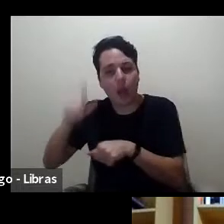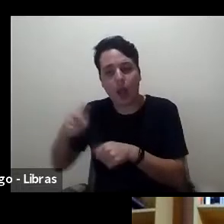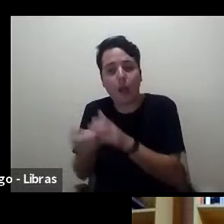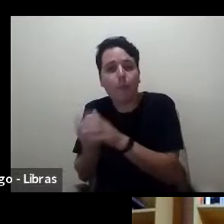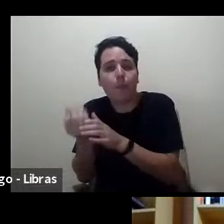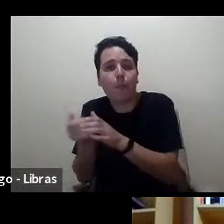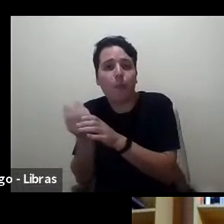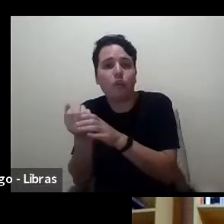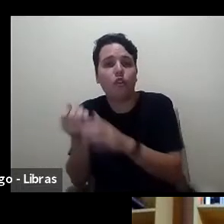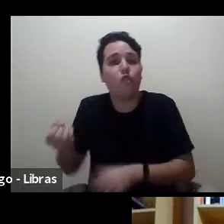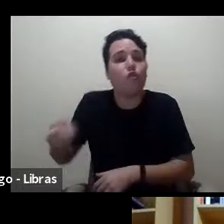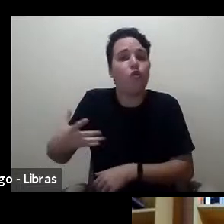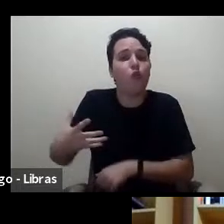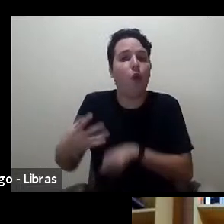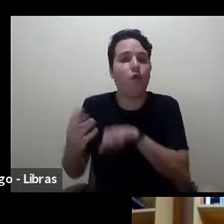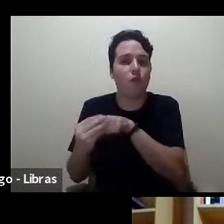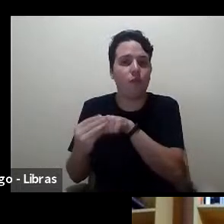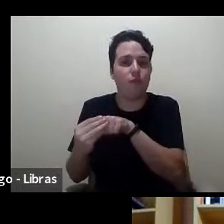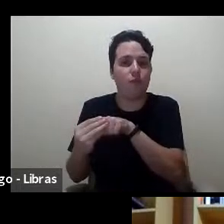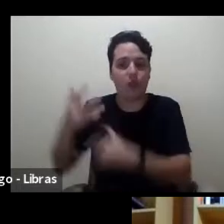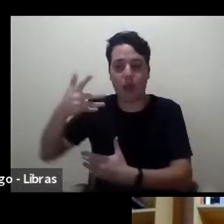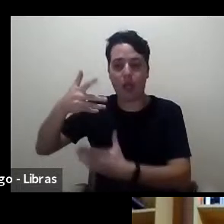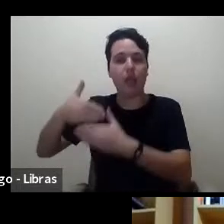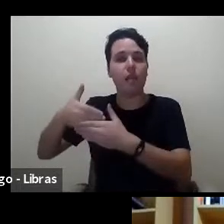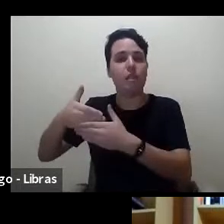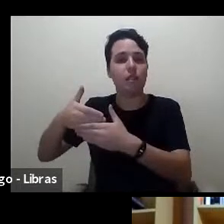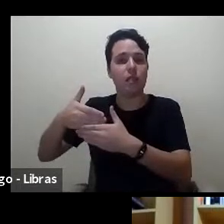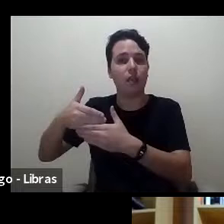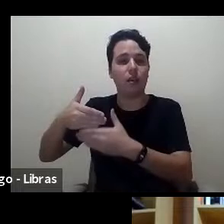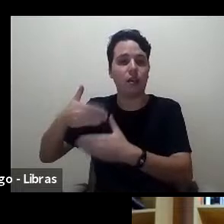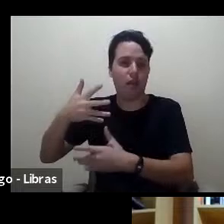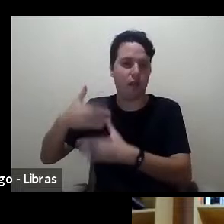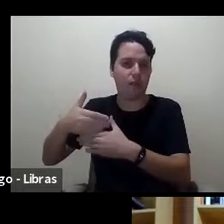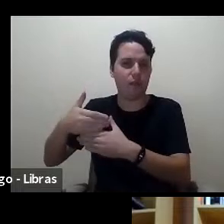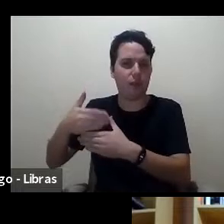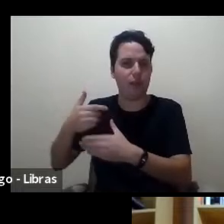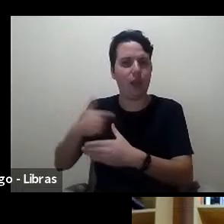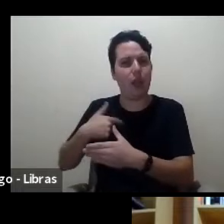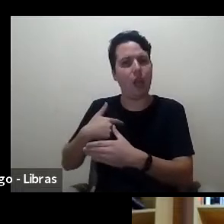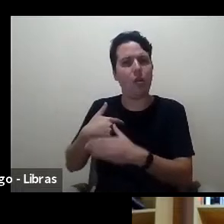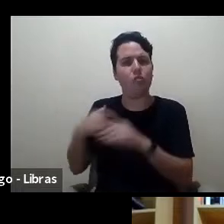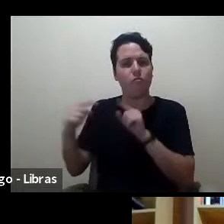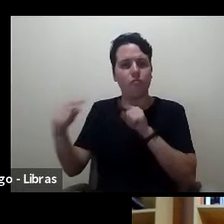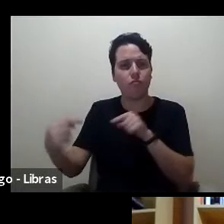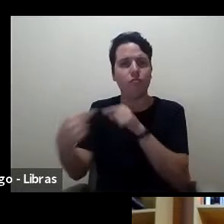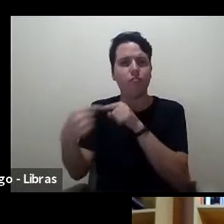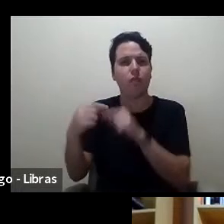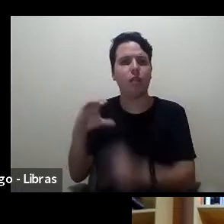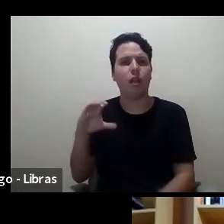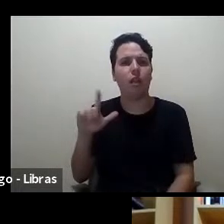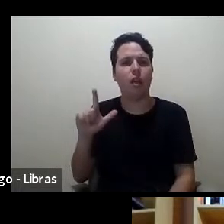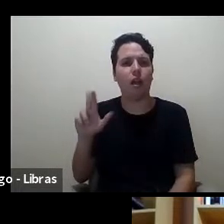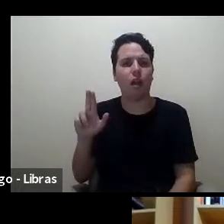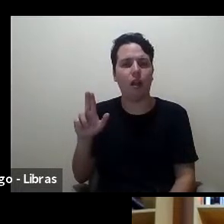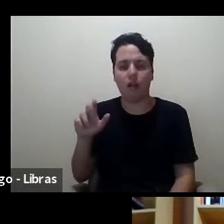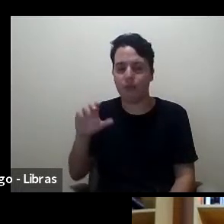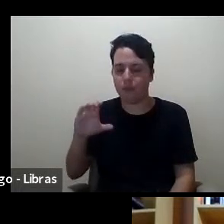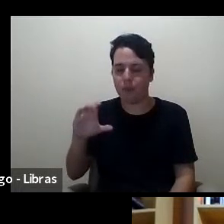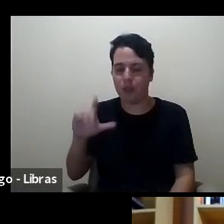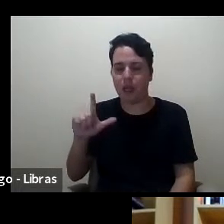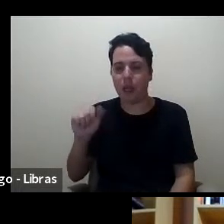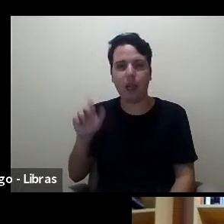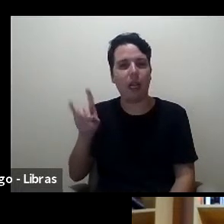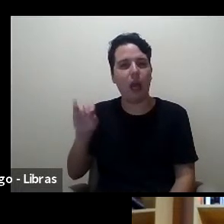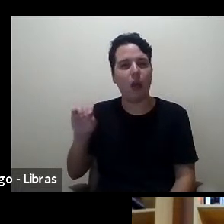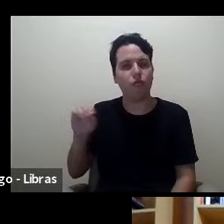novo conhecimento, como eu dizia, uma resenha, no fundo, eu estou totalmente de acordo com o Cláudio, essa ideia de algo que